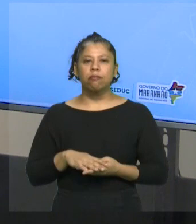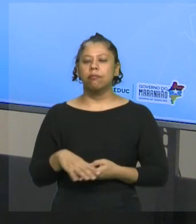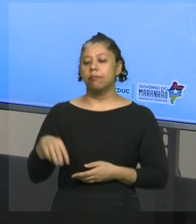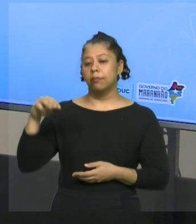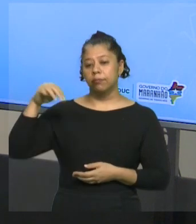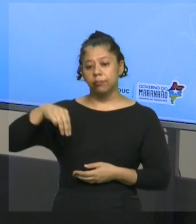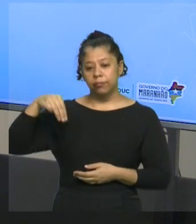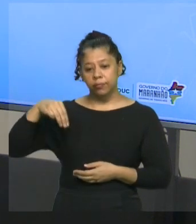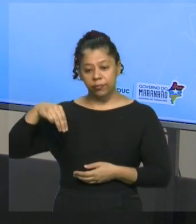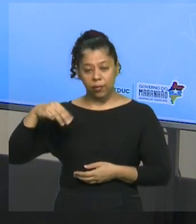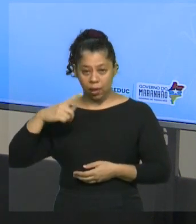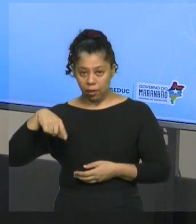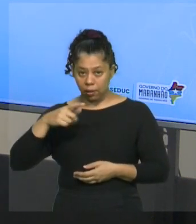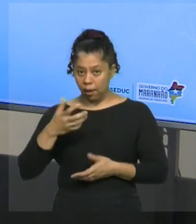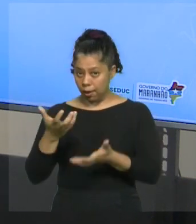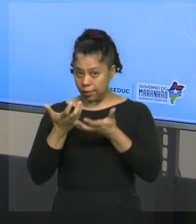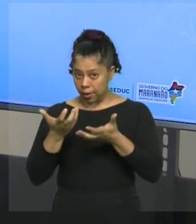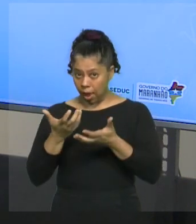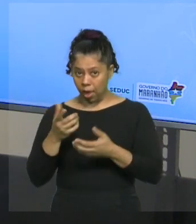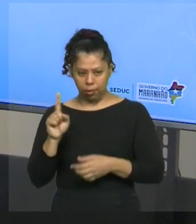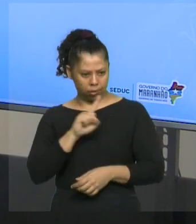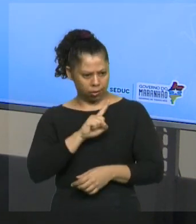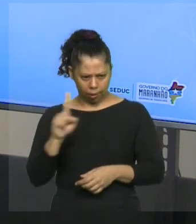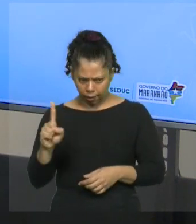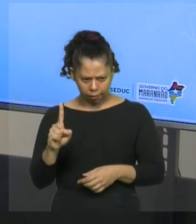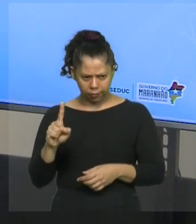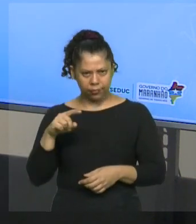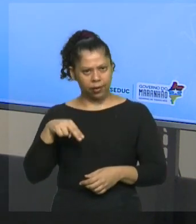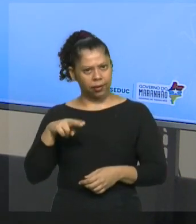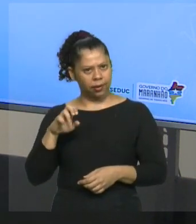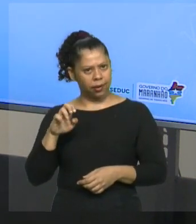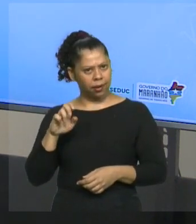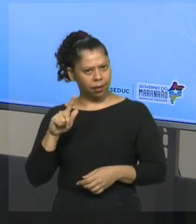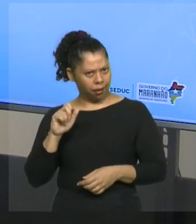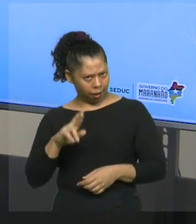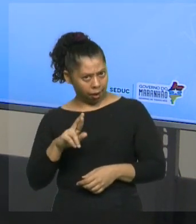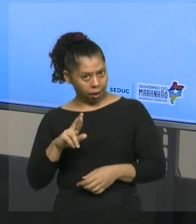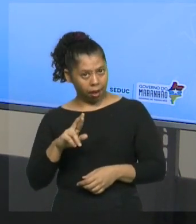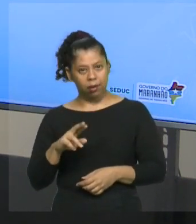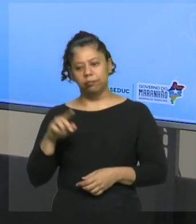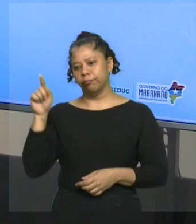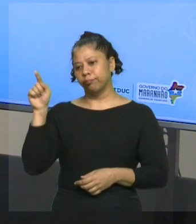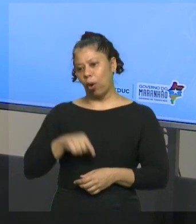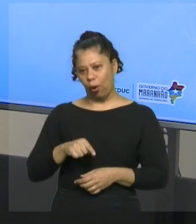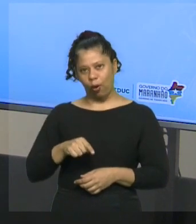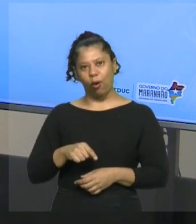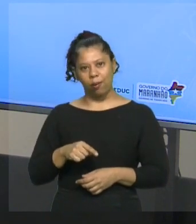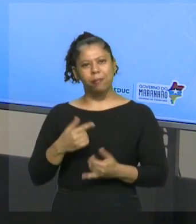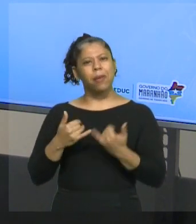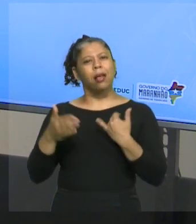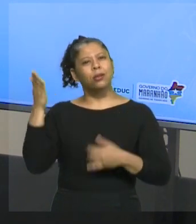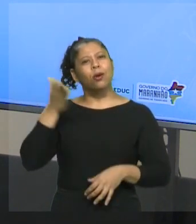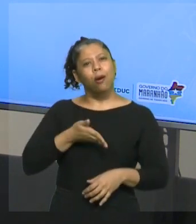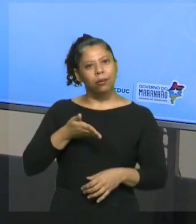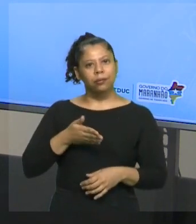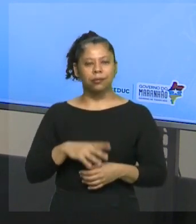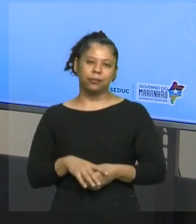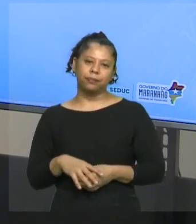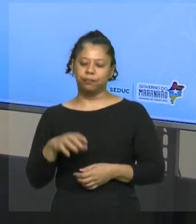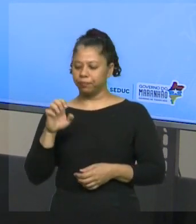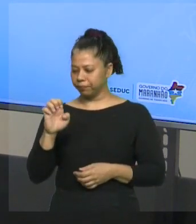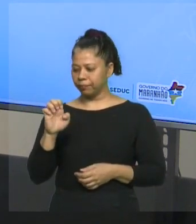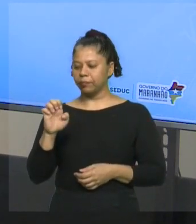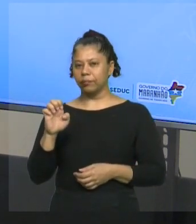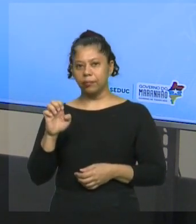quando você quer negar um símbolo, você corta. Então, esse E pertence, o E